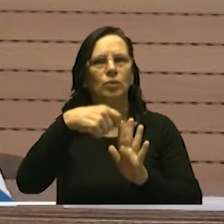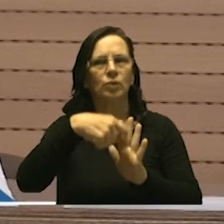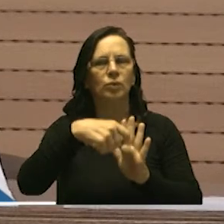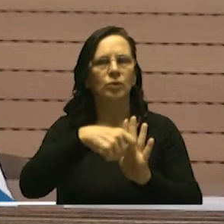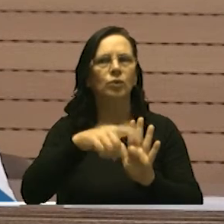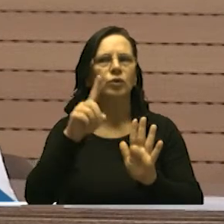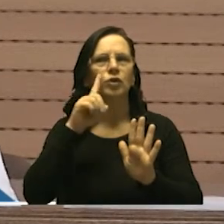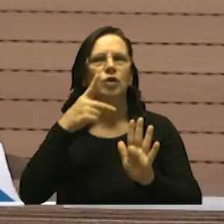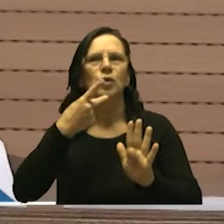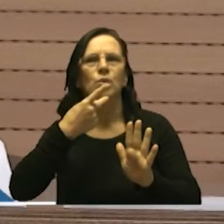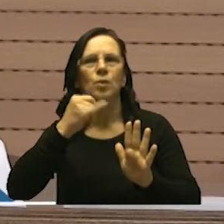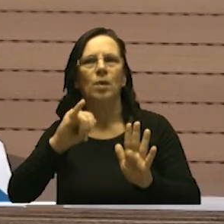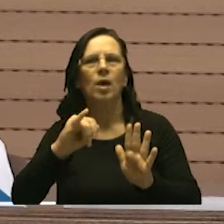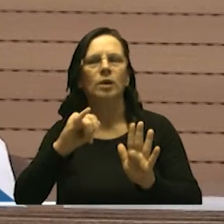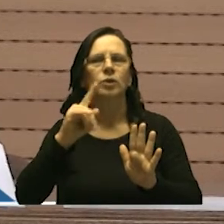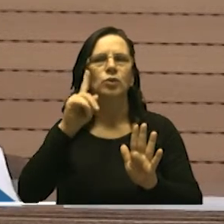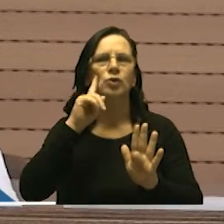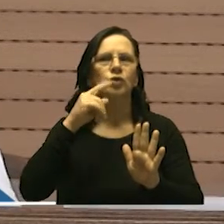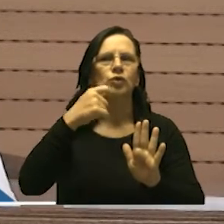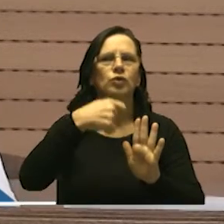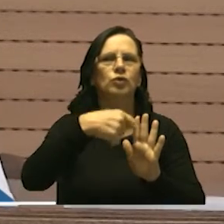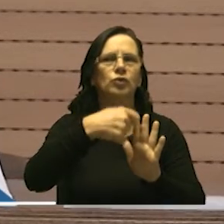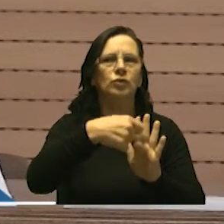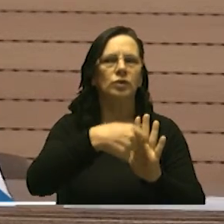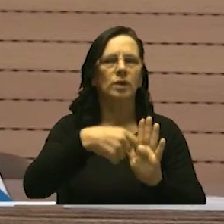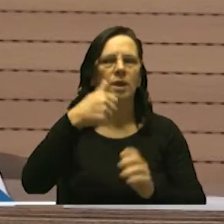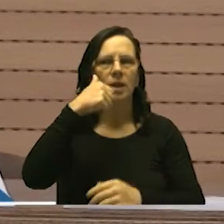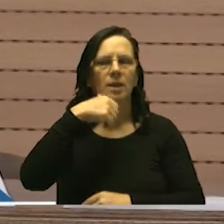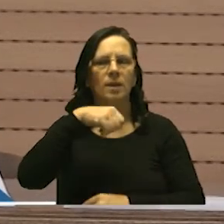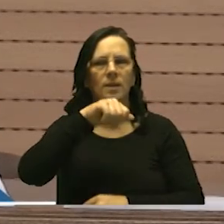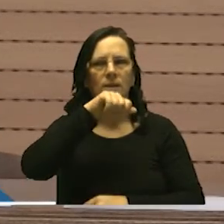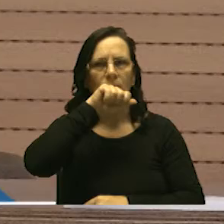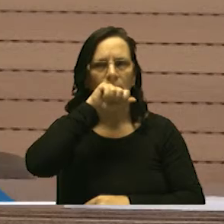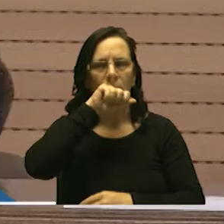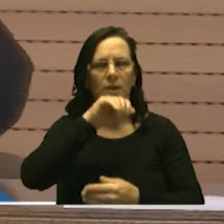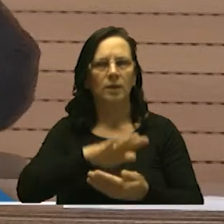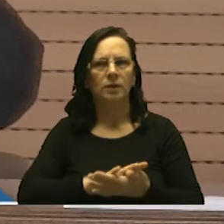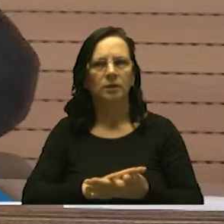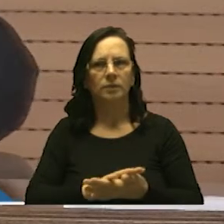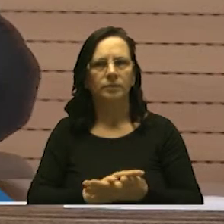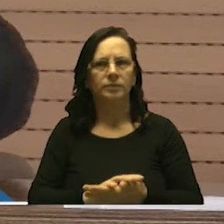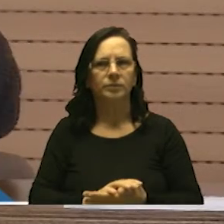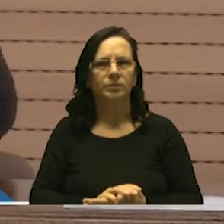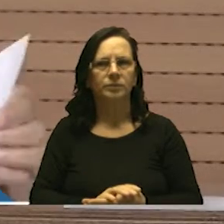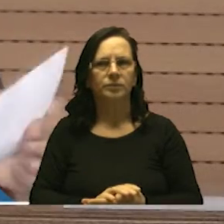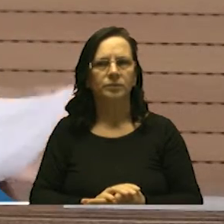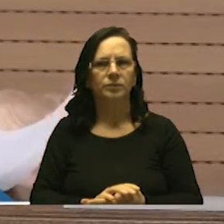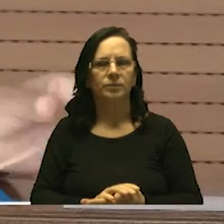mães não incorrendo portanto em vício de iniciativa.